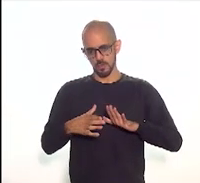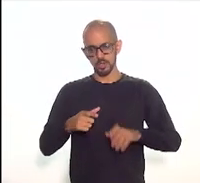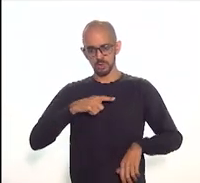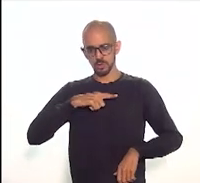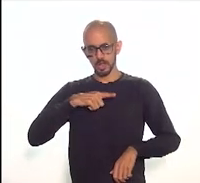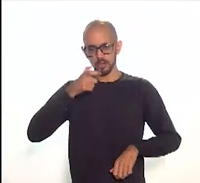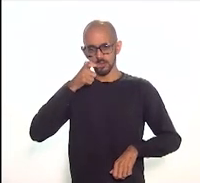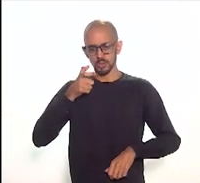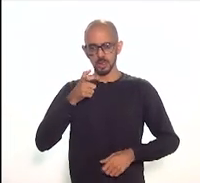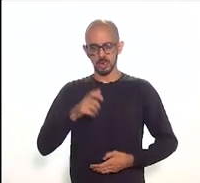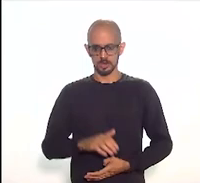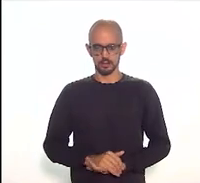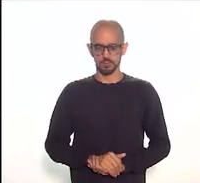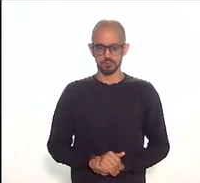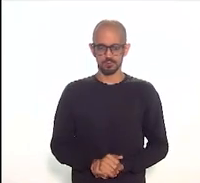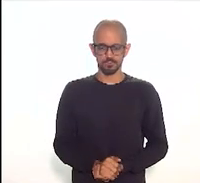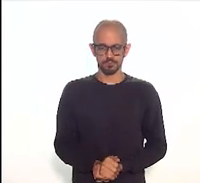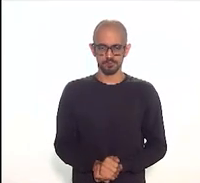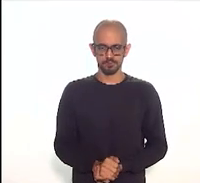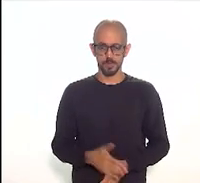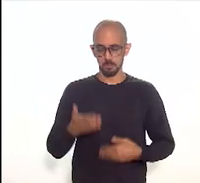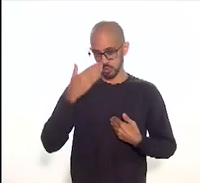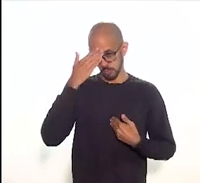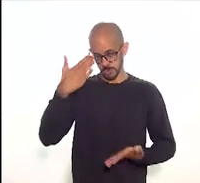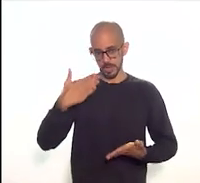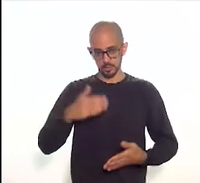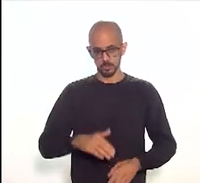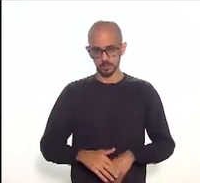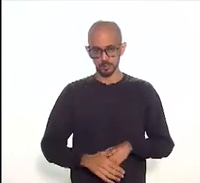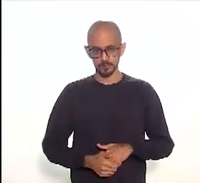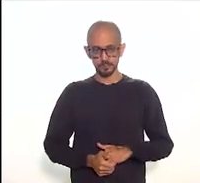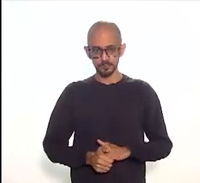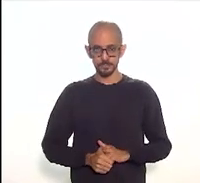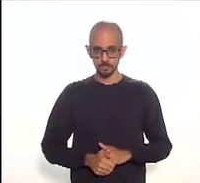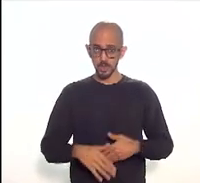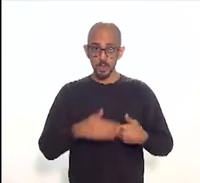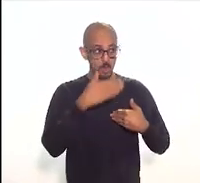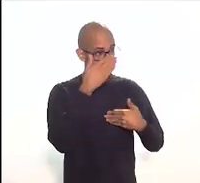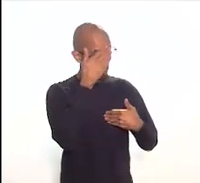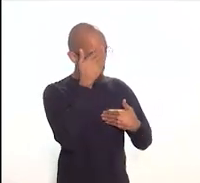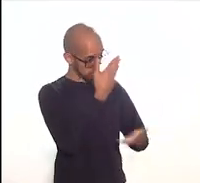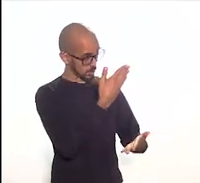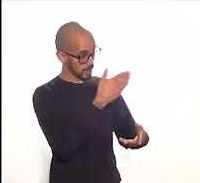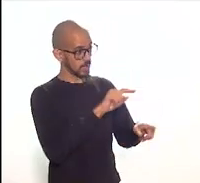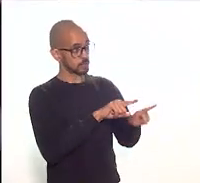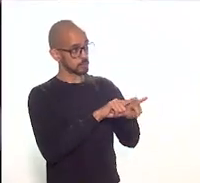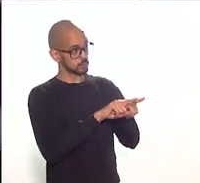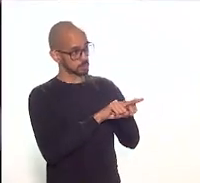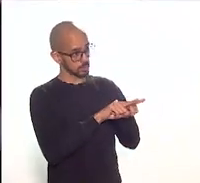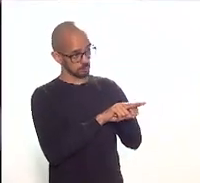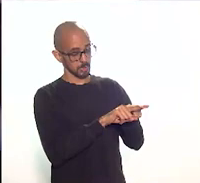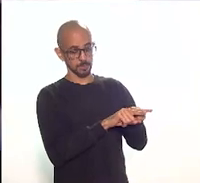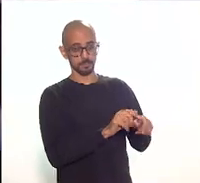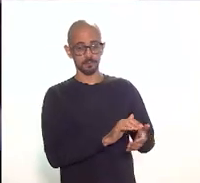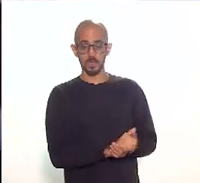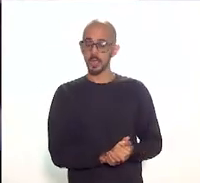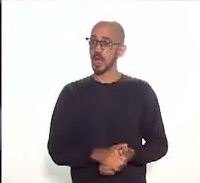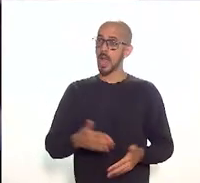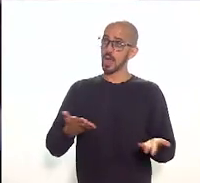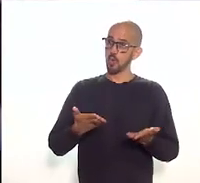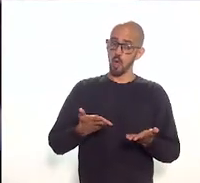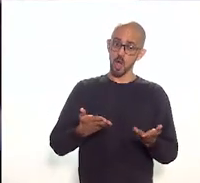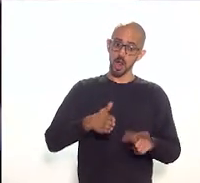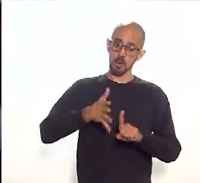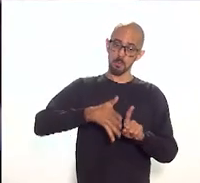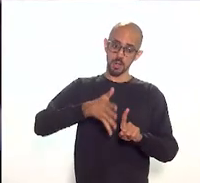particularmente. Obrigada. Muito obrigado. Eu passo a palavra agora